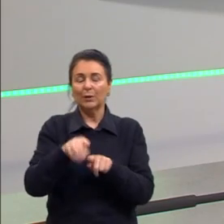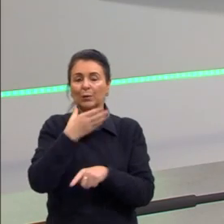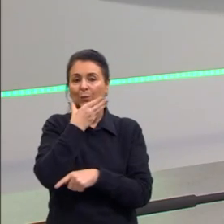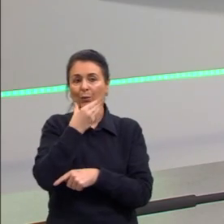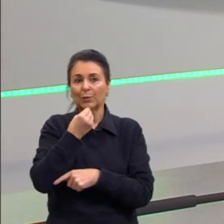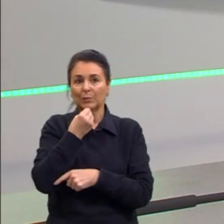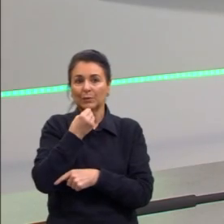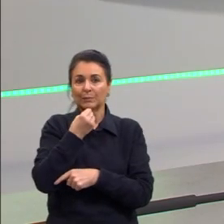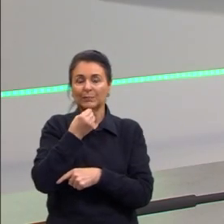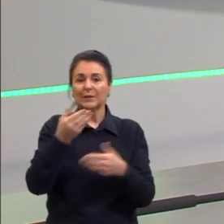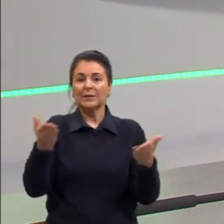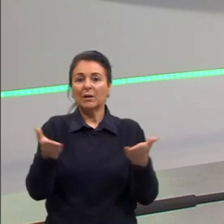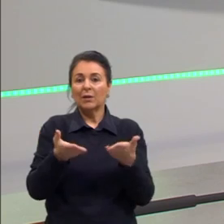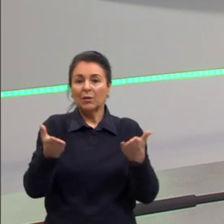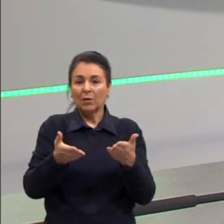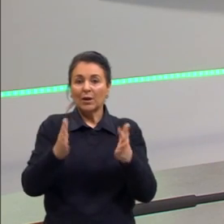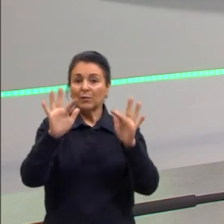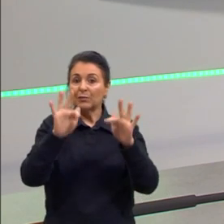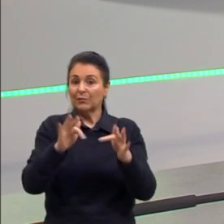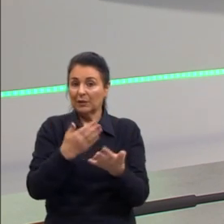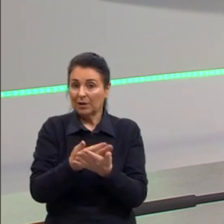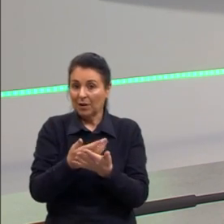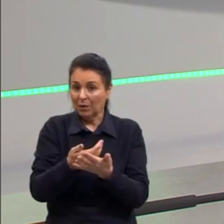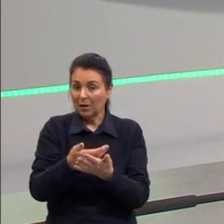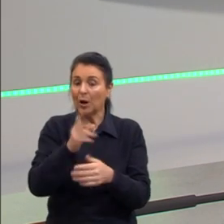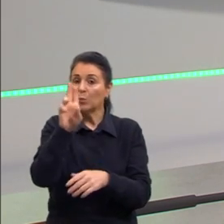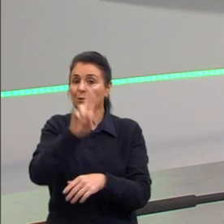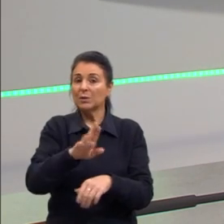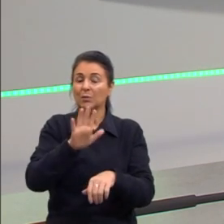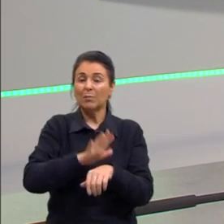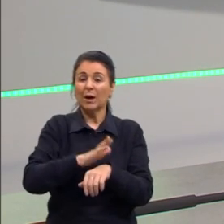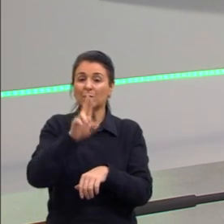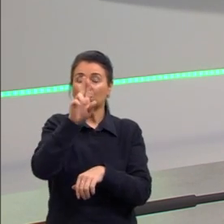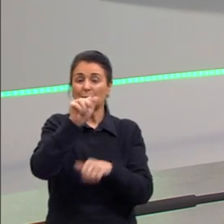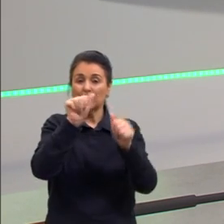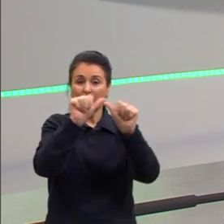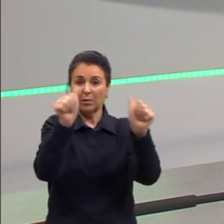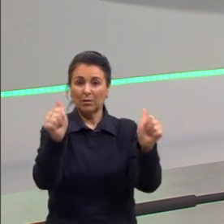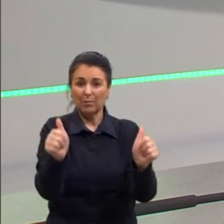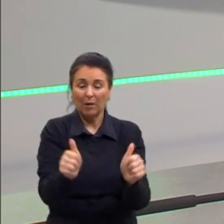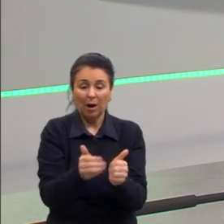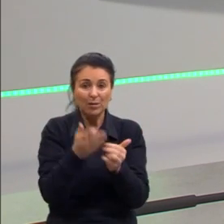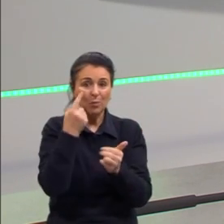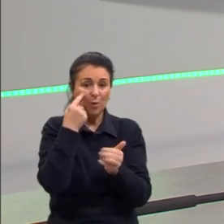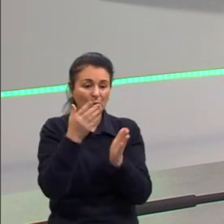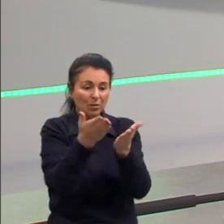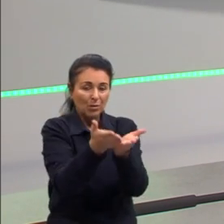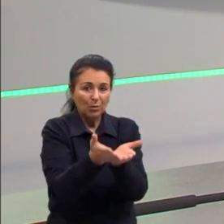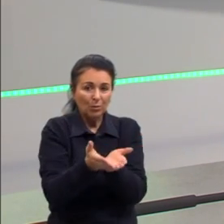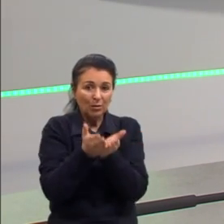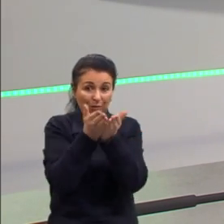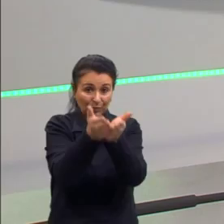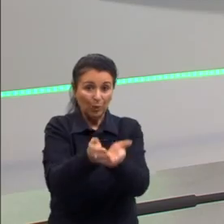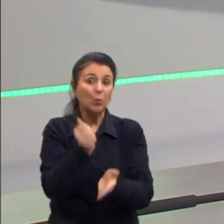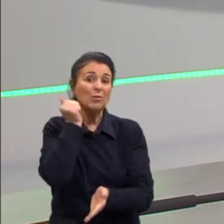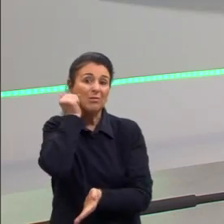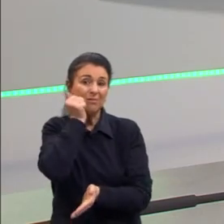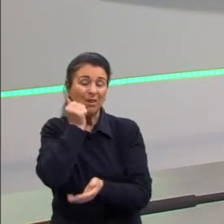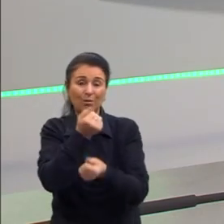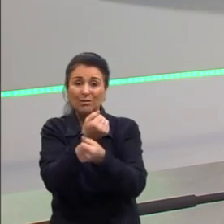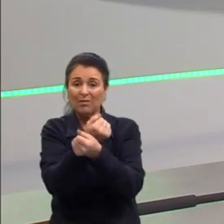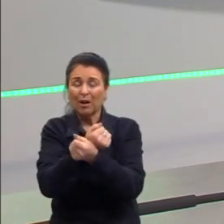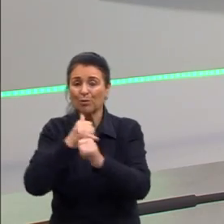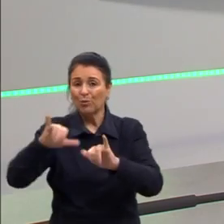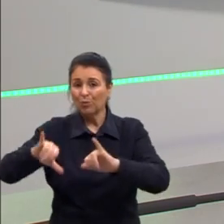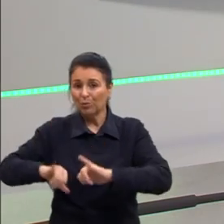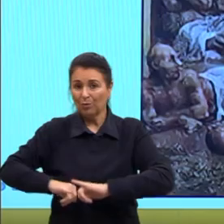Vamos, então, encerrar aqui. Temos mais uma imagem aqui de um navio repleto de negros escravos sofrendo. E aqui, nesse